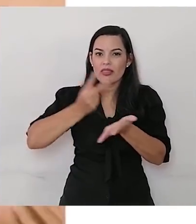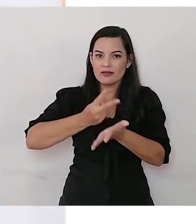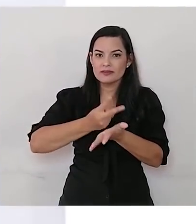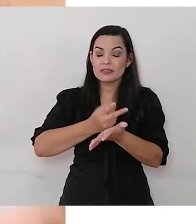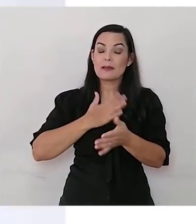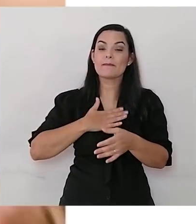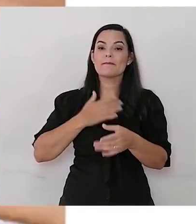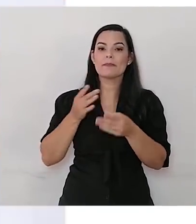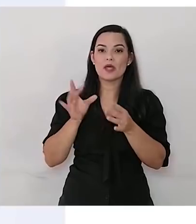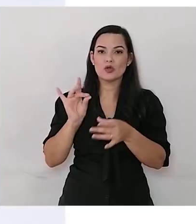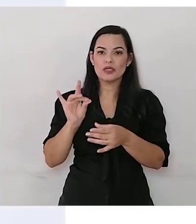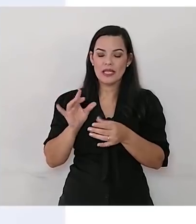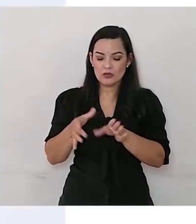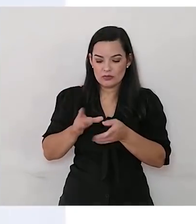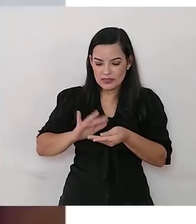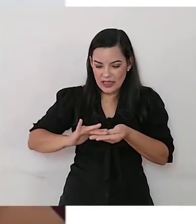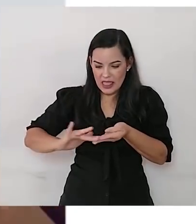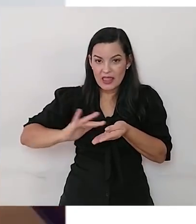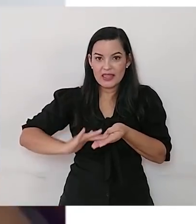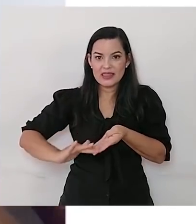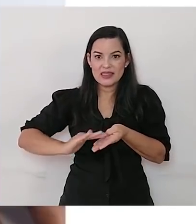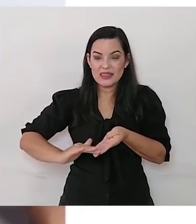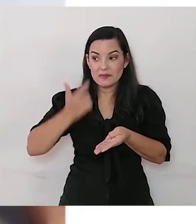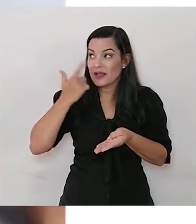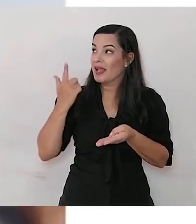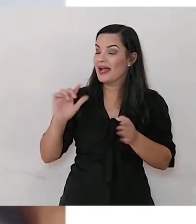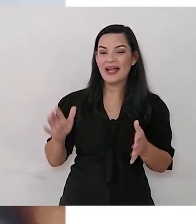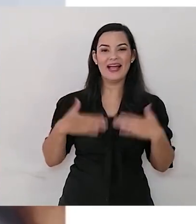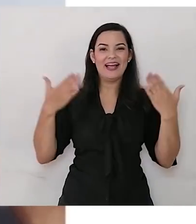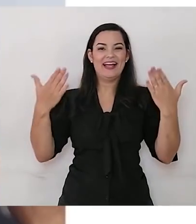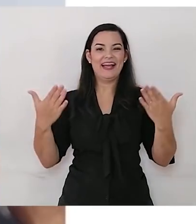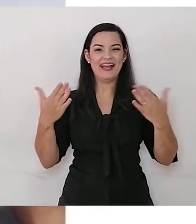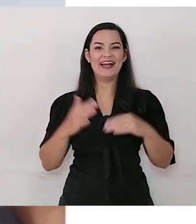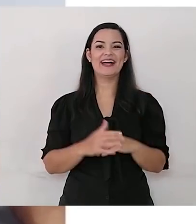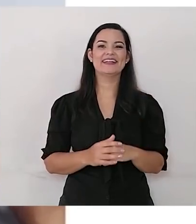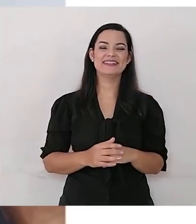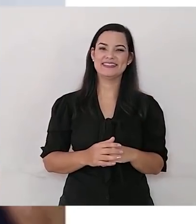por cima. E será que vai acontecer uma mágica? Tcharam!